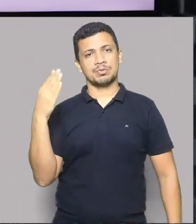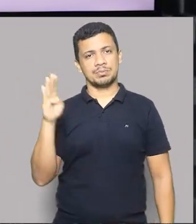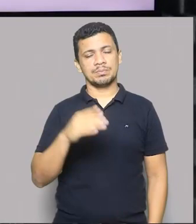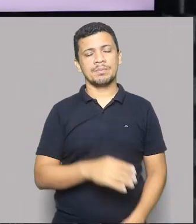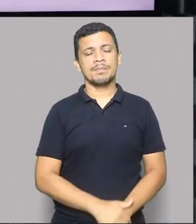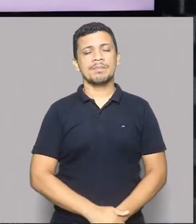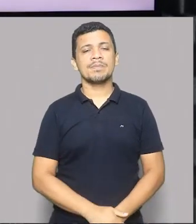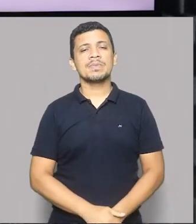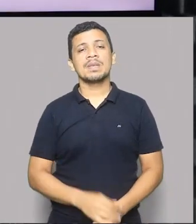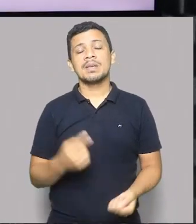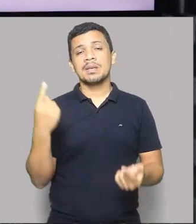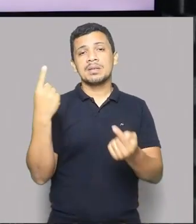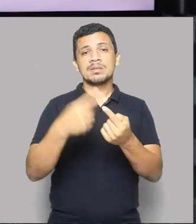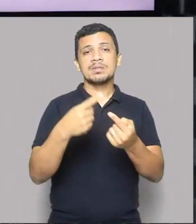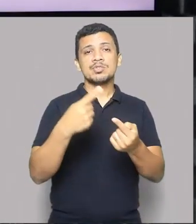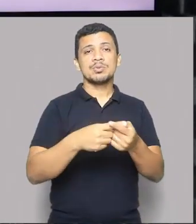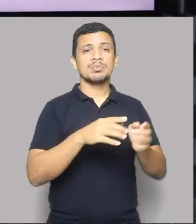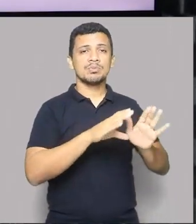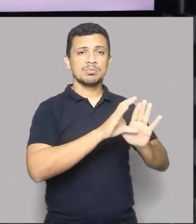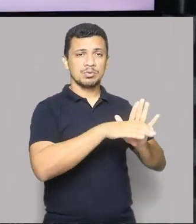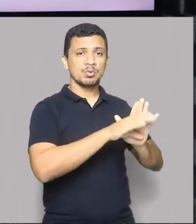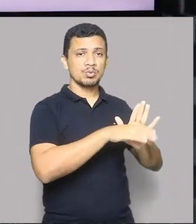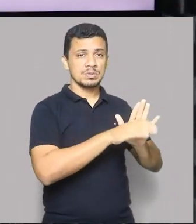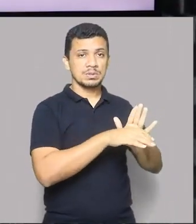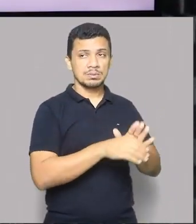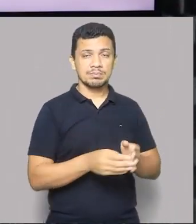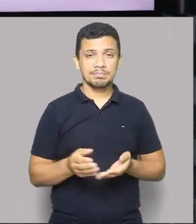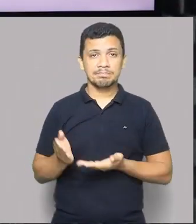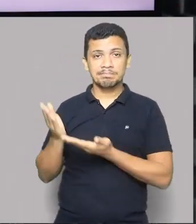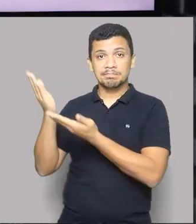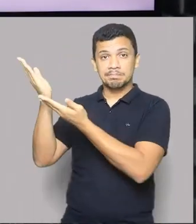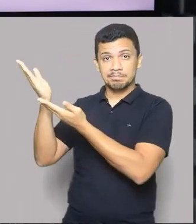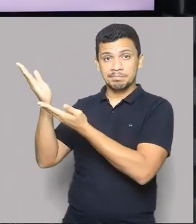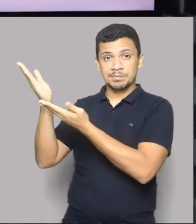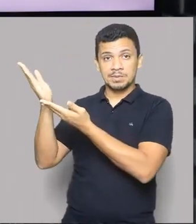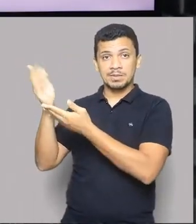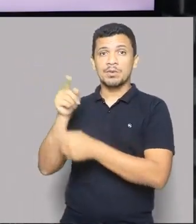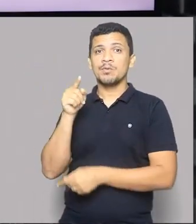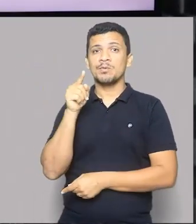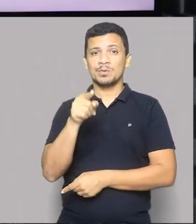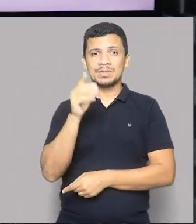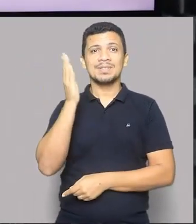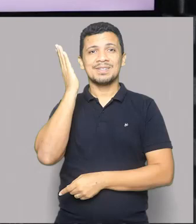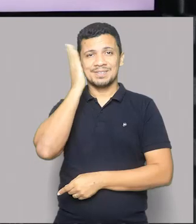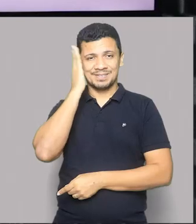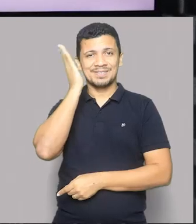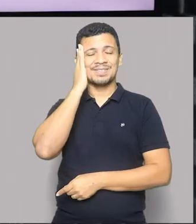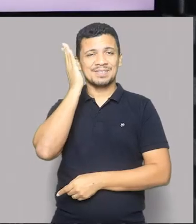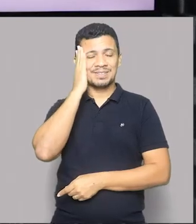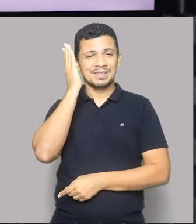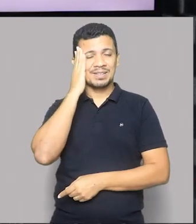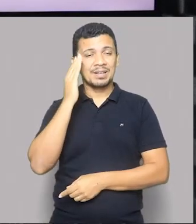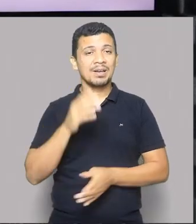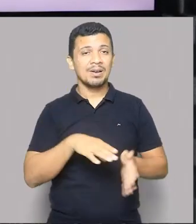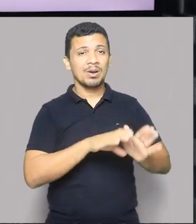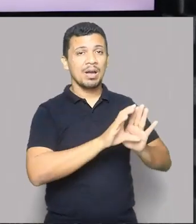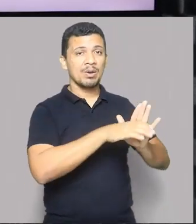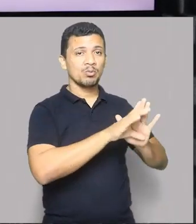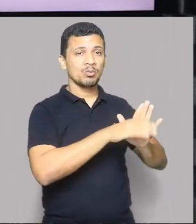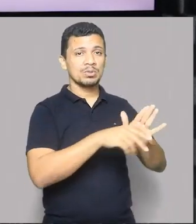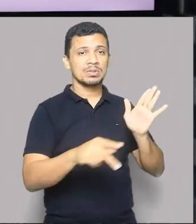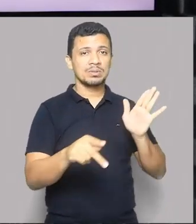tipo de conceito, e aí você já matou a charada, ele é um conceito mais técnico.